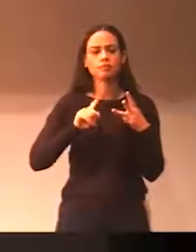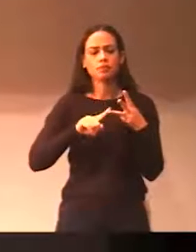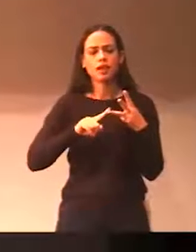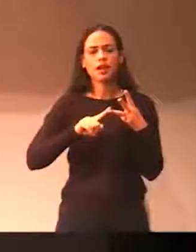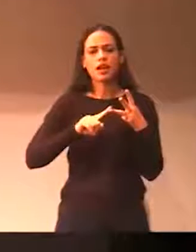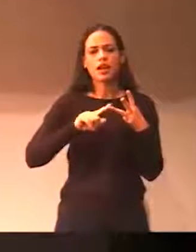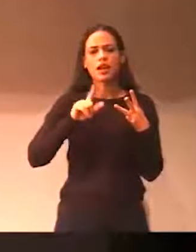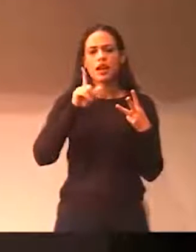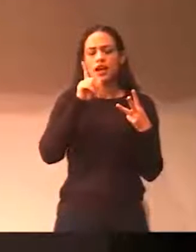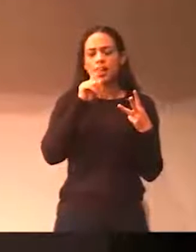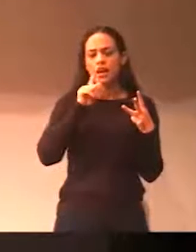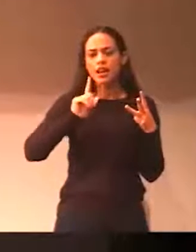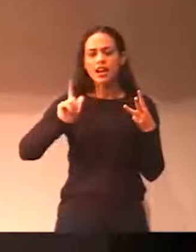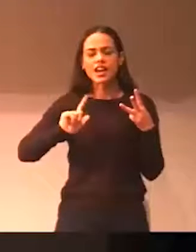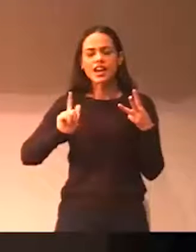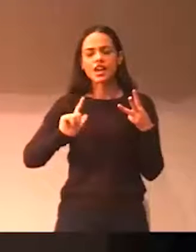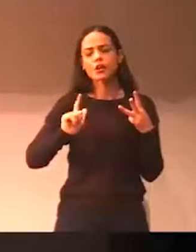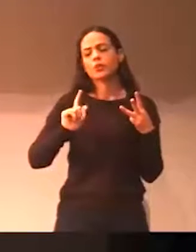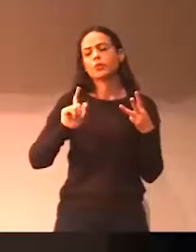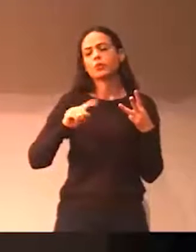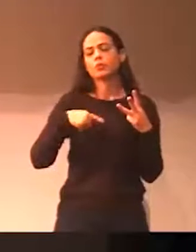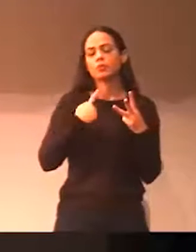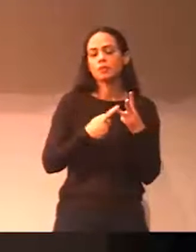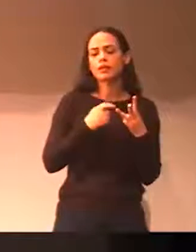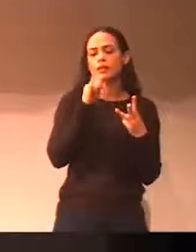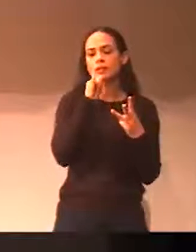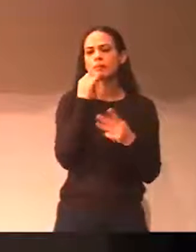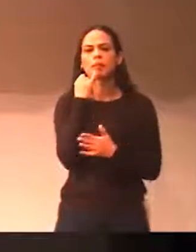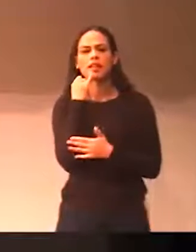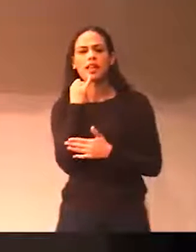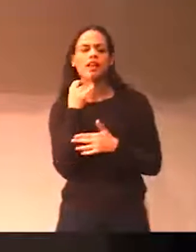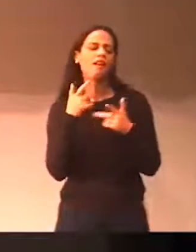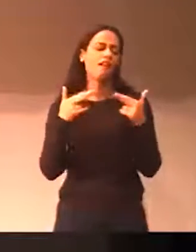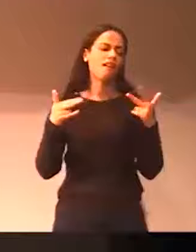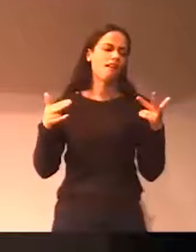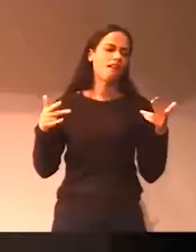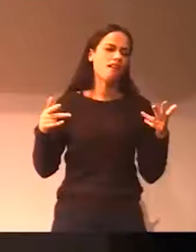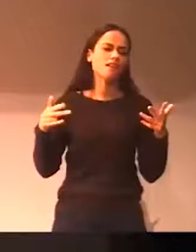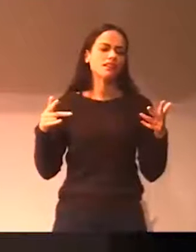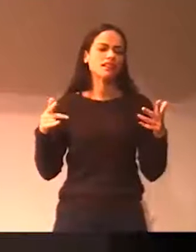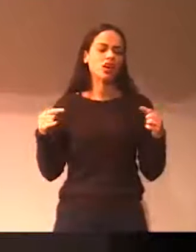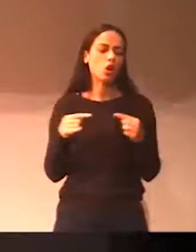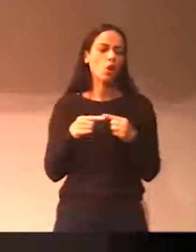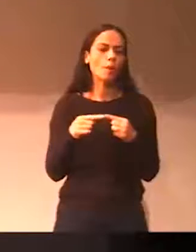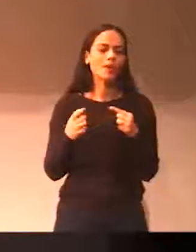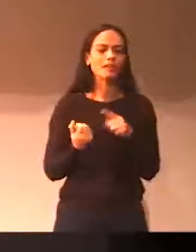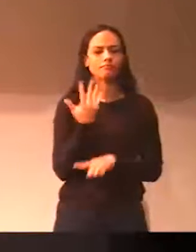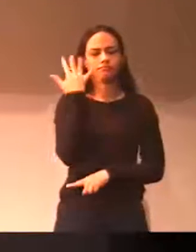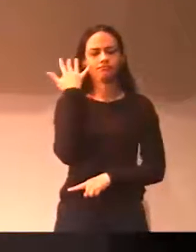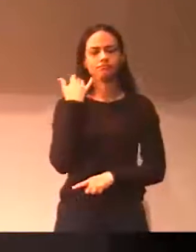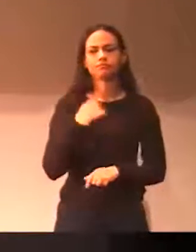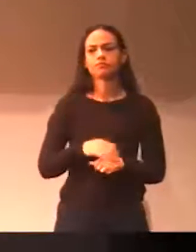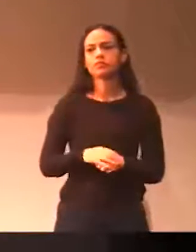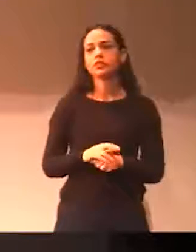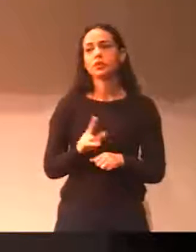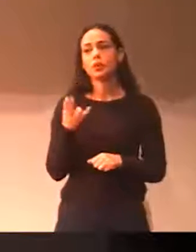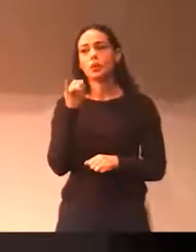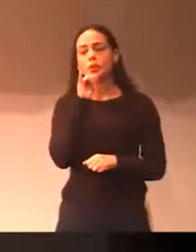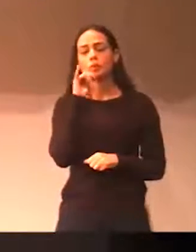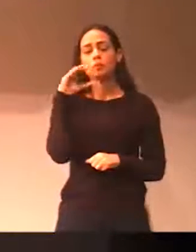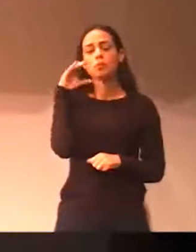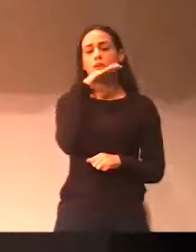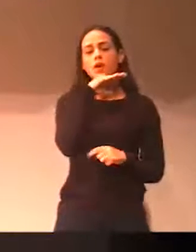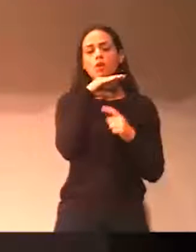mas o combustível físico, ele é um grande propagador de incêndio. O calor, ele existe, seja no curto-circuito, seja por uma